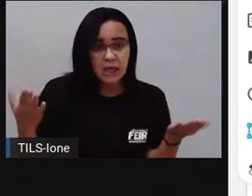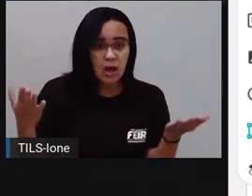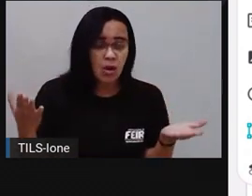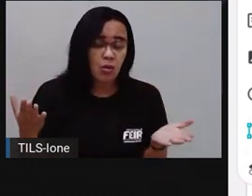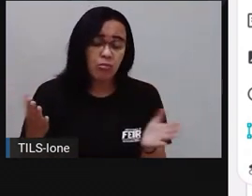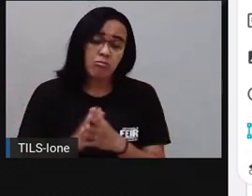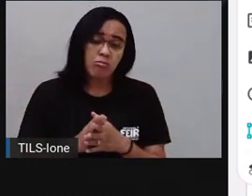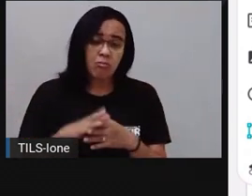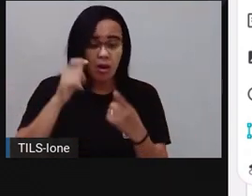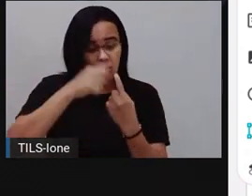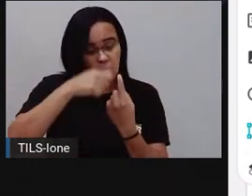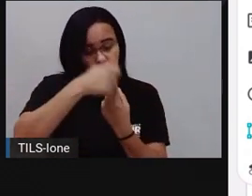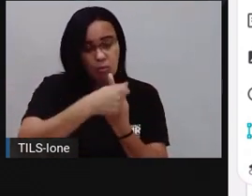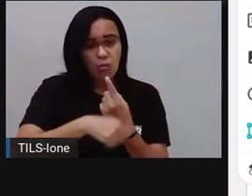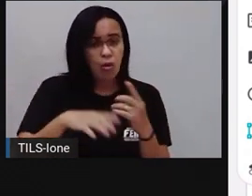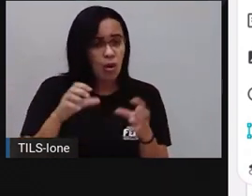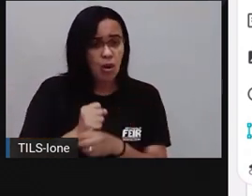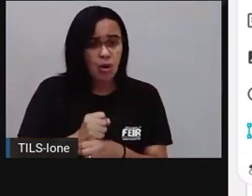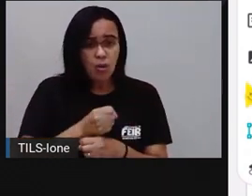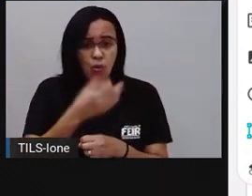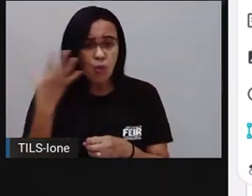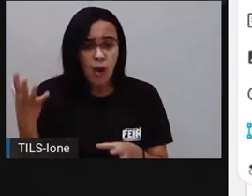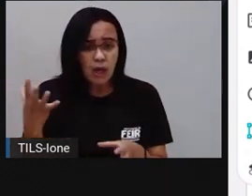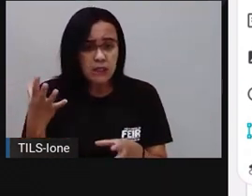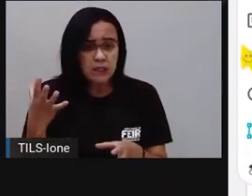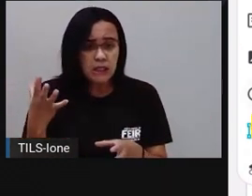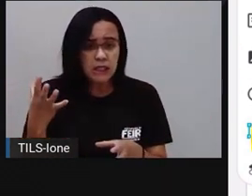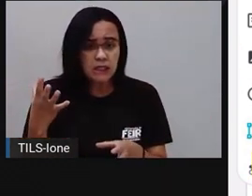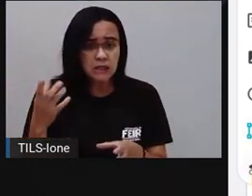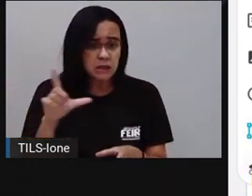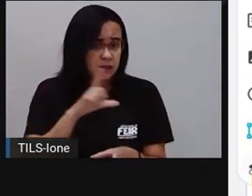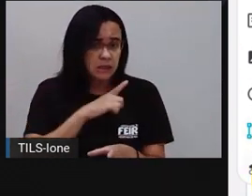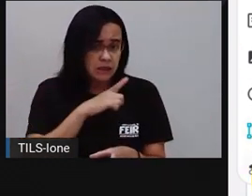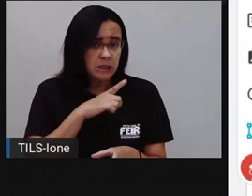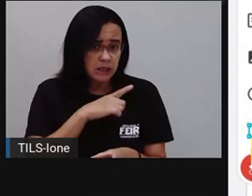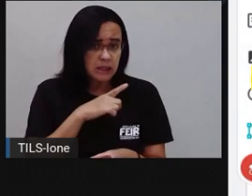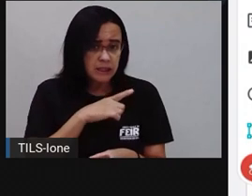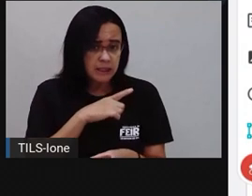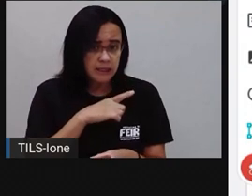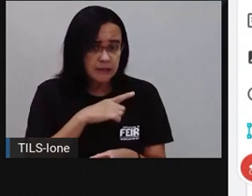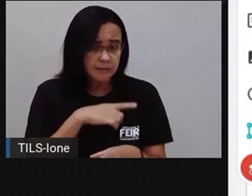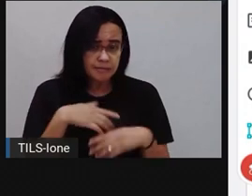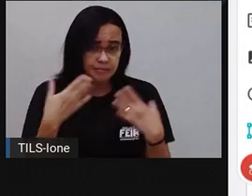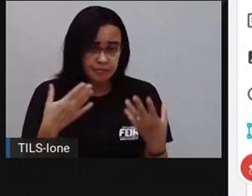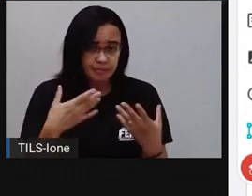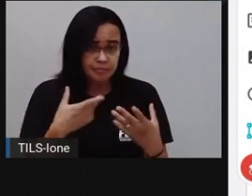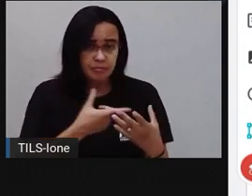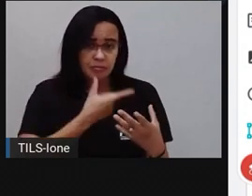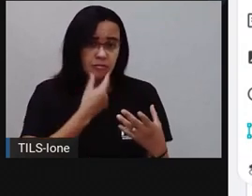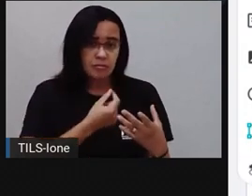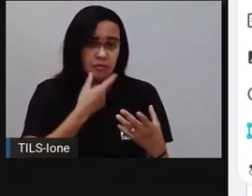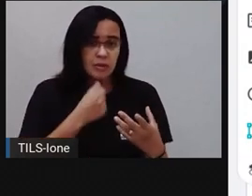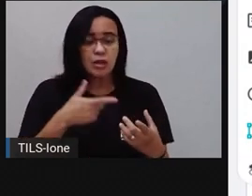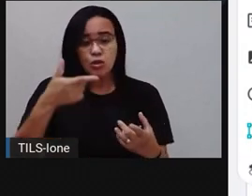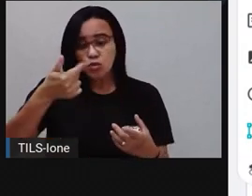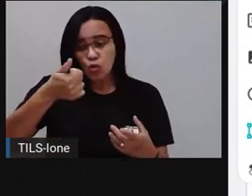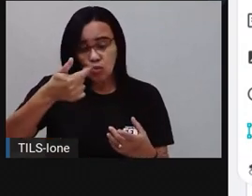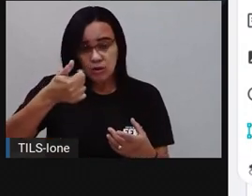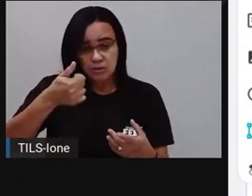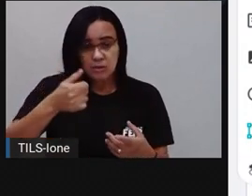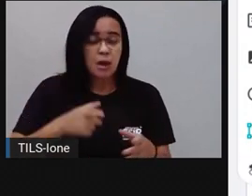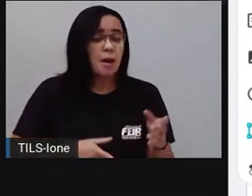Quantas bananas sobraram? Então, das doze que a mamãe dele comprou, ele comeu quatro. Então, como é que a gente pode fazer?